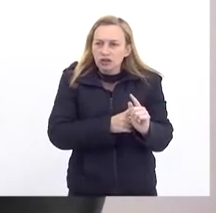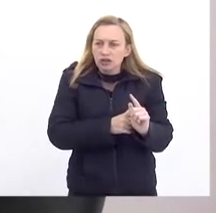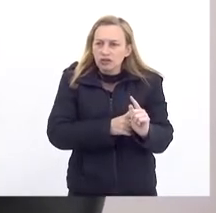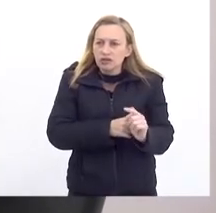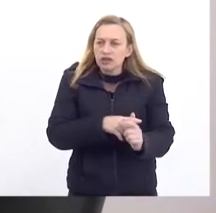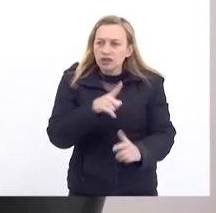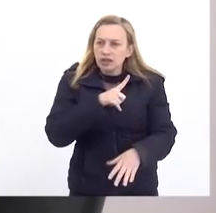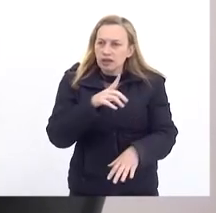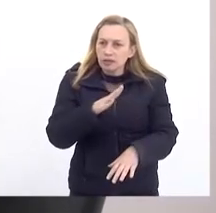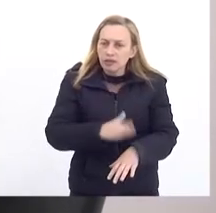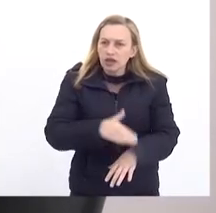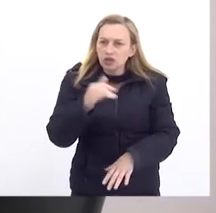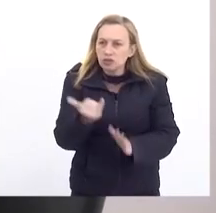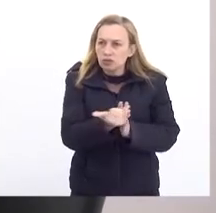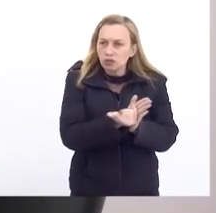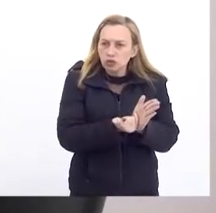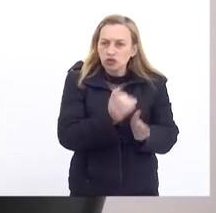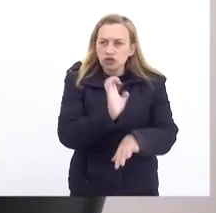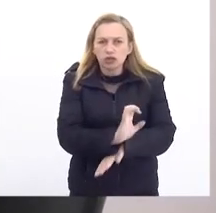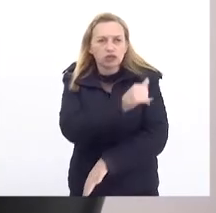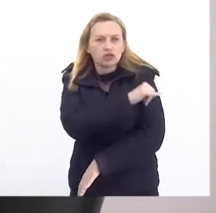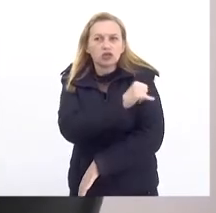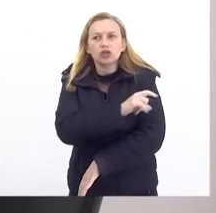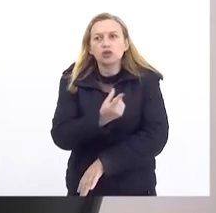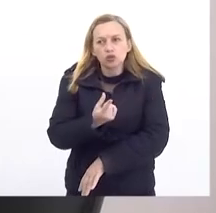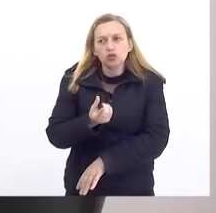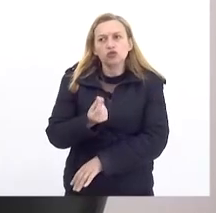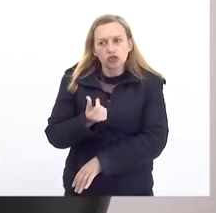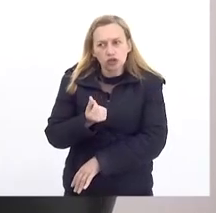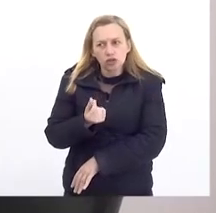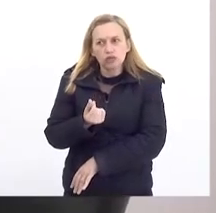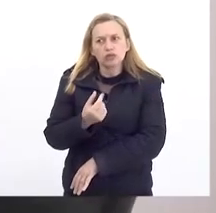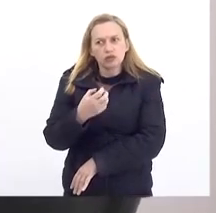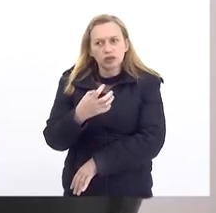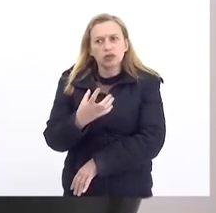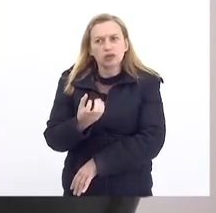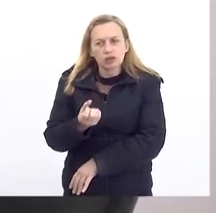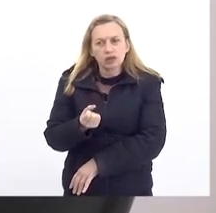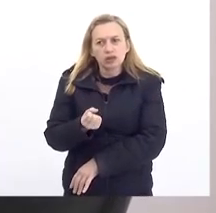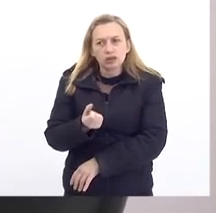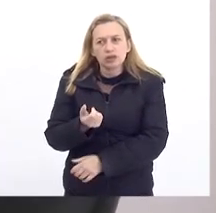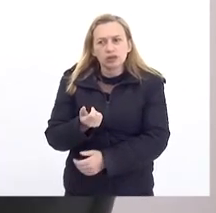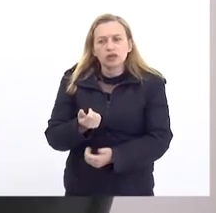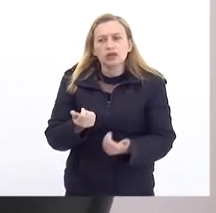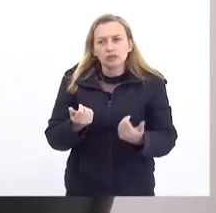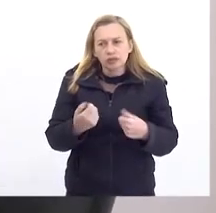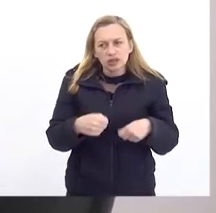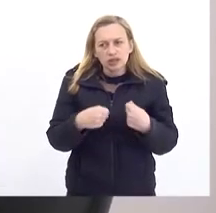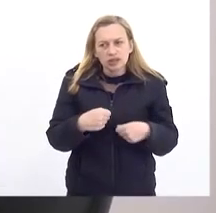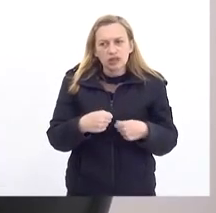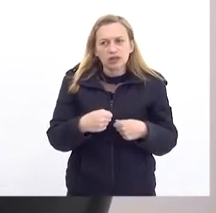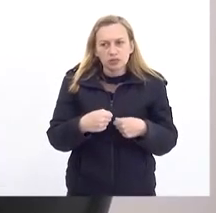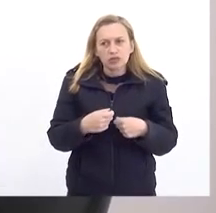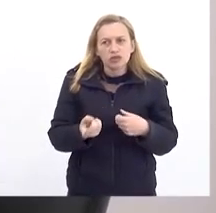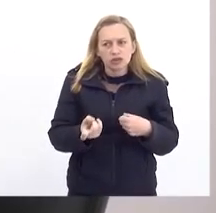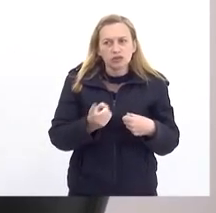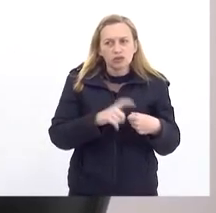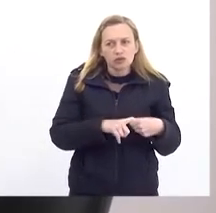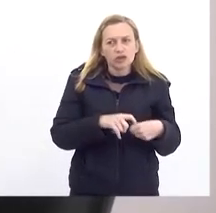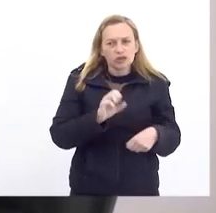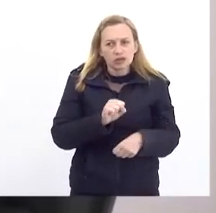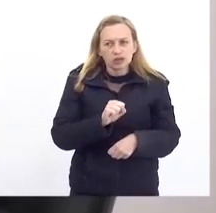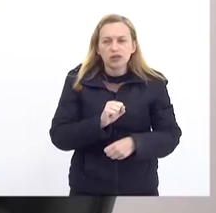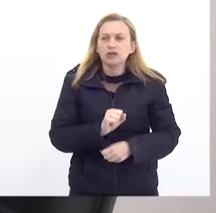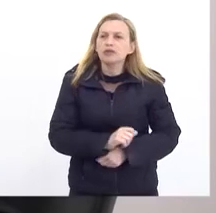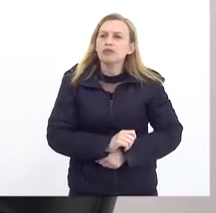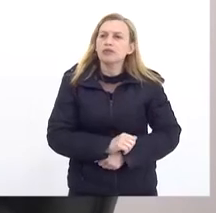de Janeiro E esse dinheiro Faz falta Para que o Estado Possa Trabalhar ainda mais Em favor da população É o que